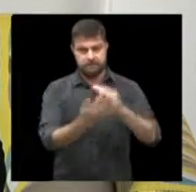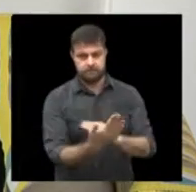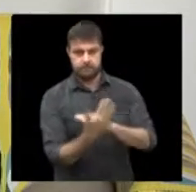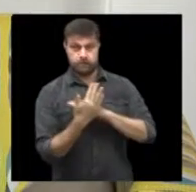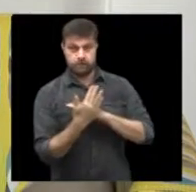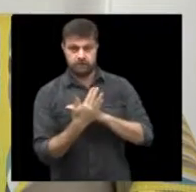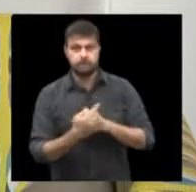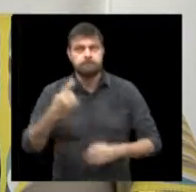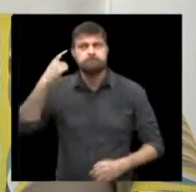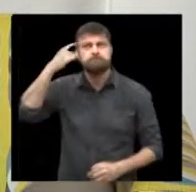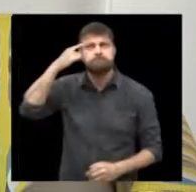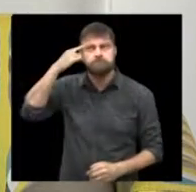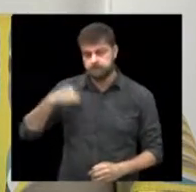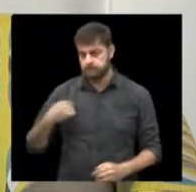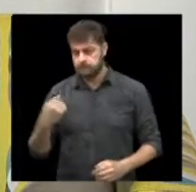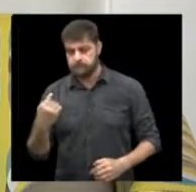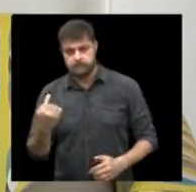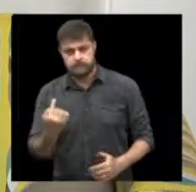E, pensando nisso,